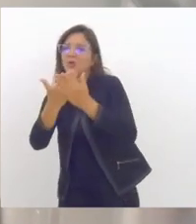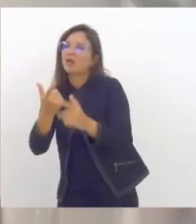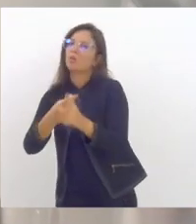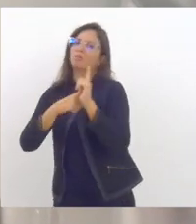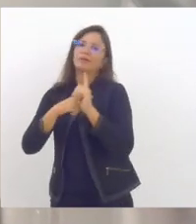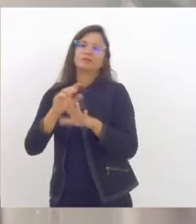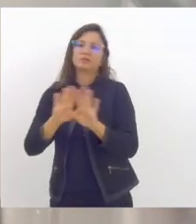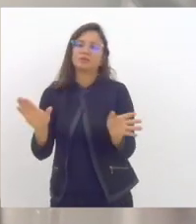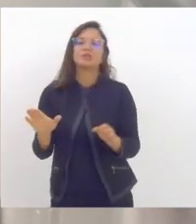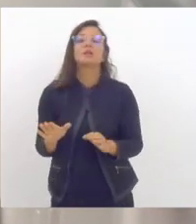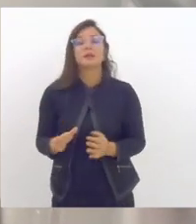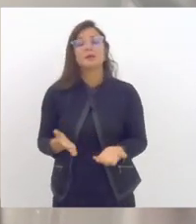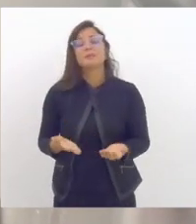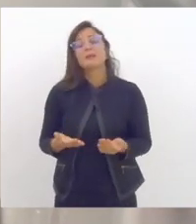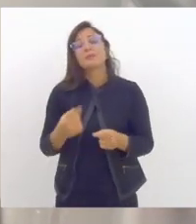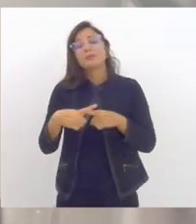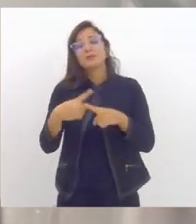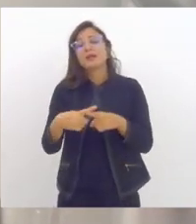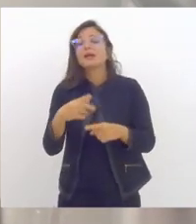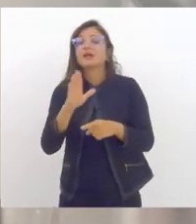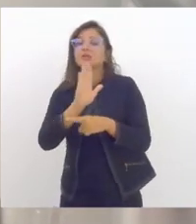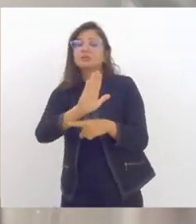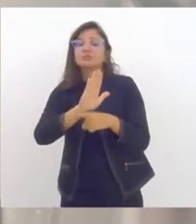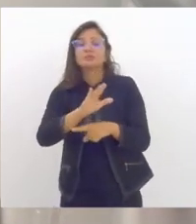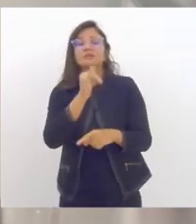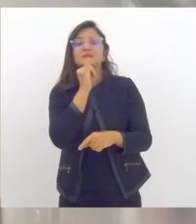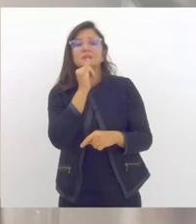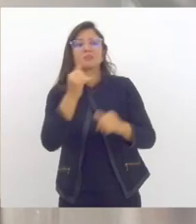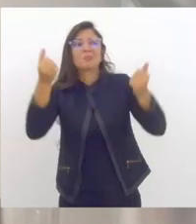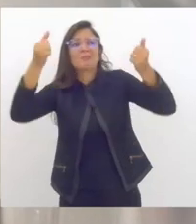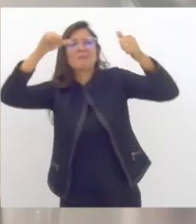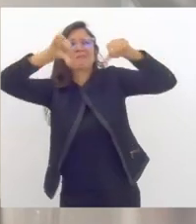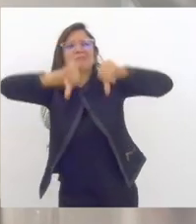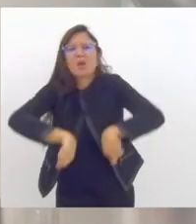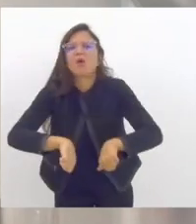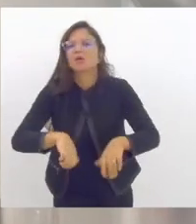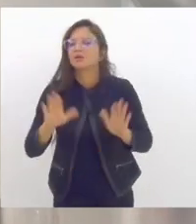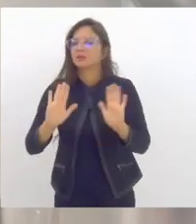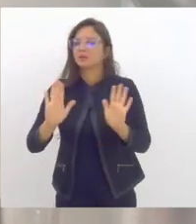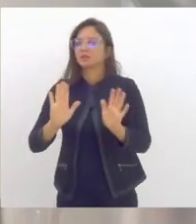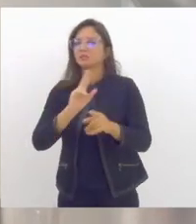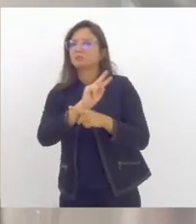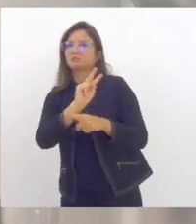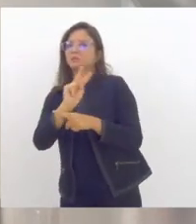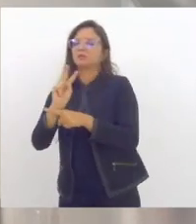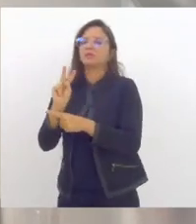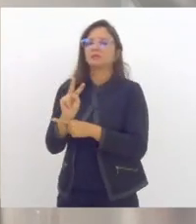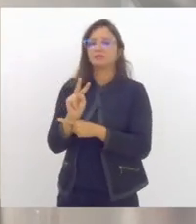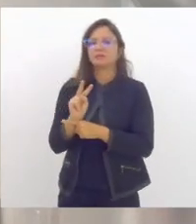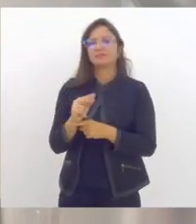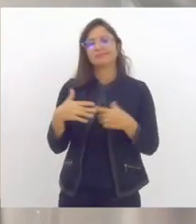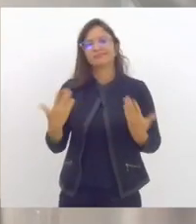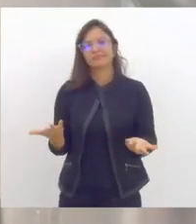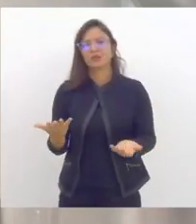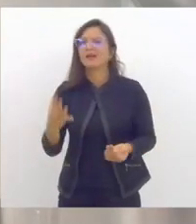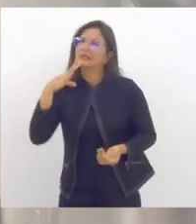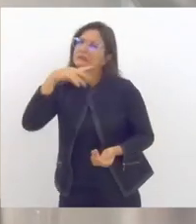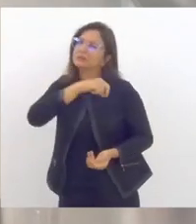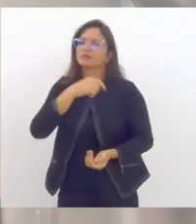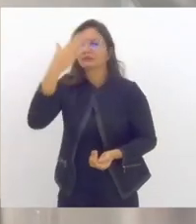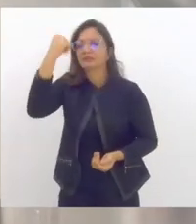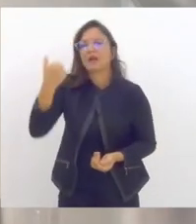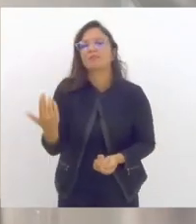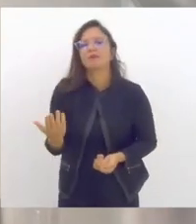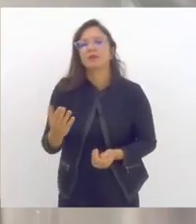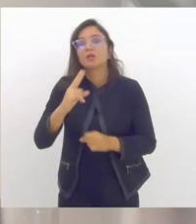fundamental para evitar que esse quadro fosse ainda pior. E, evidentemente, dois anos sem aulas, dois